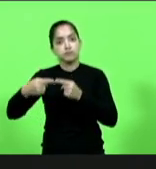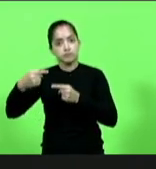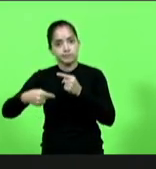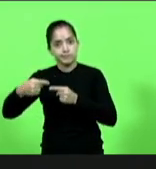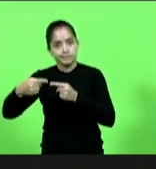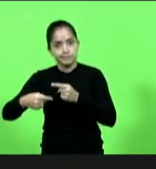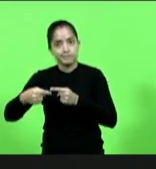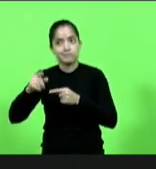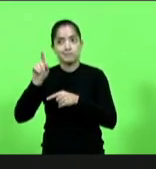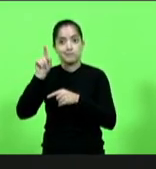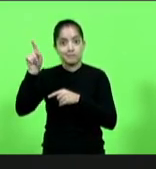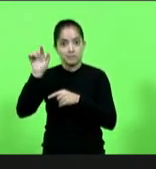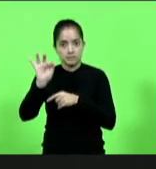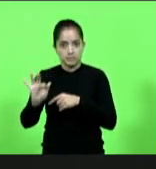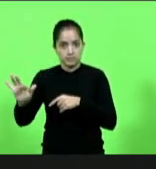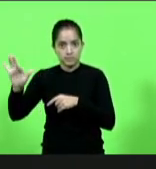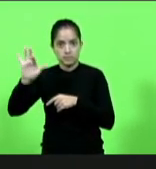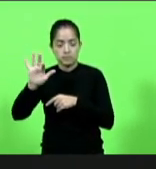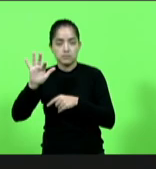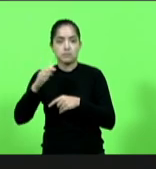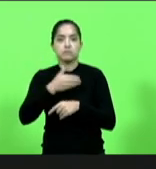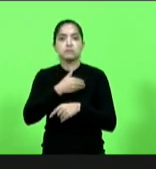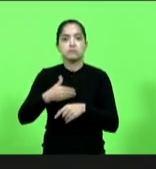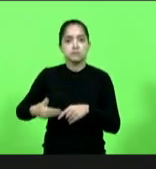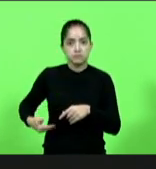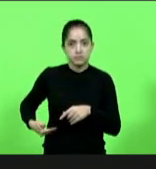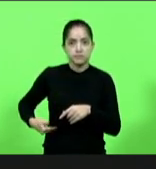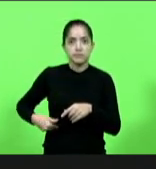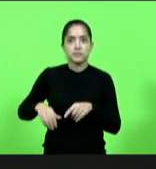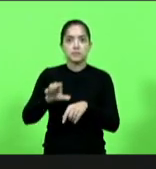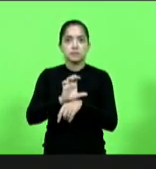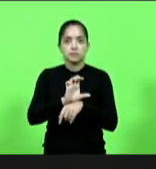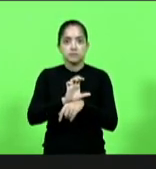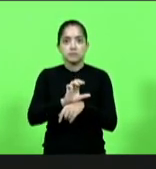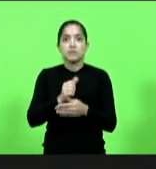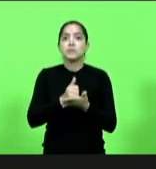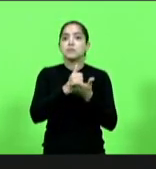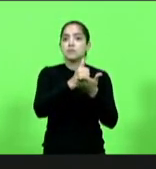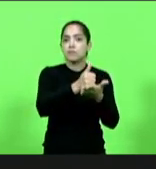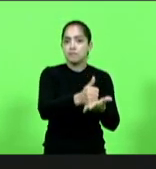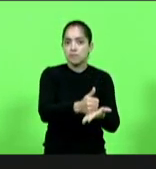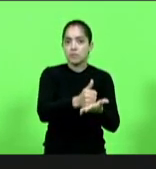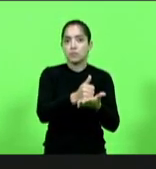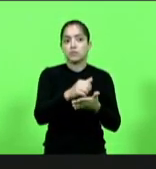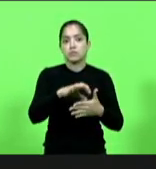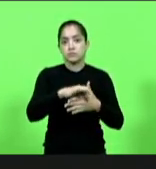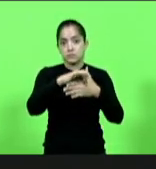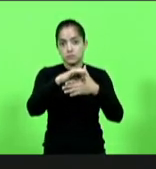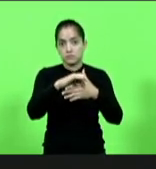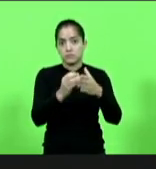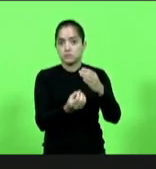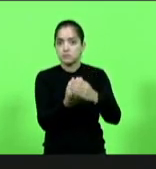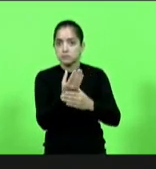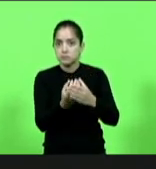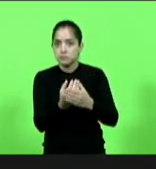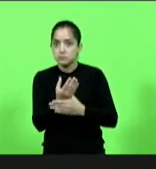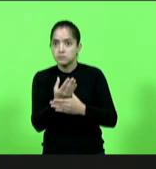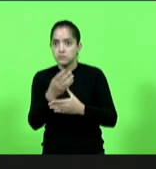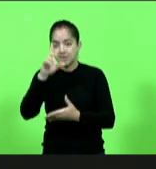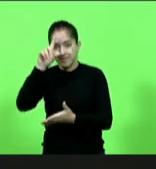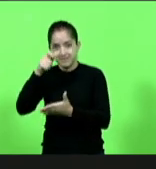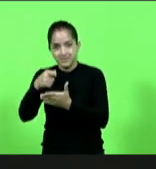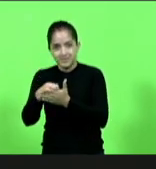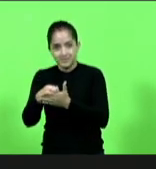bancada federal, além do governo do Estado, em apoio às lideranças do setor produtivo, para que haja não apenas uma decisão